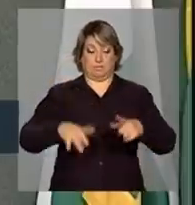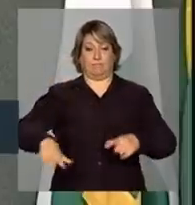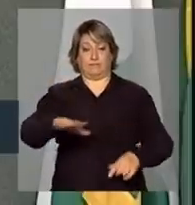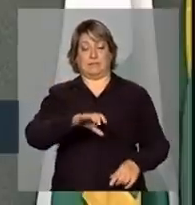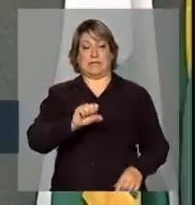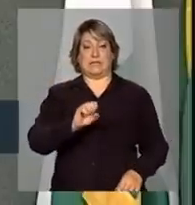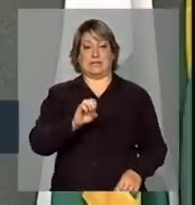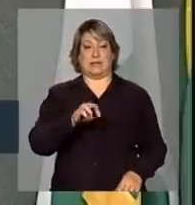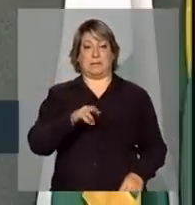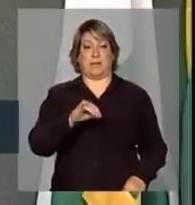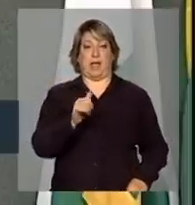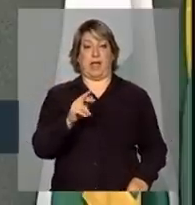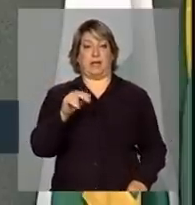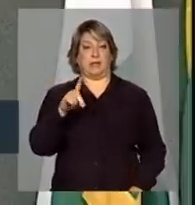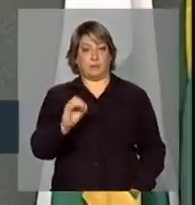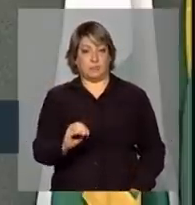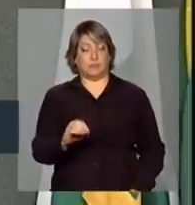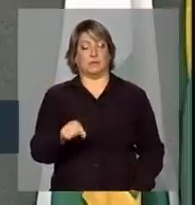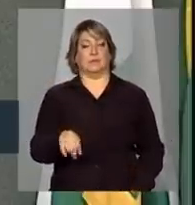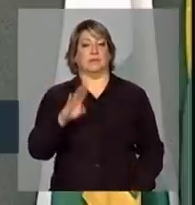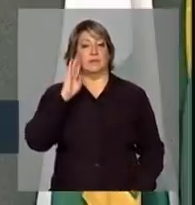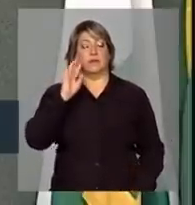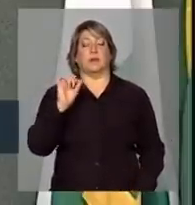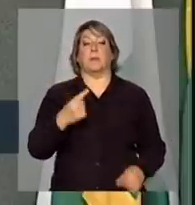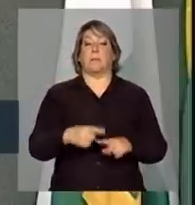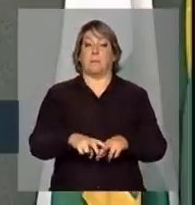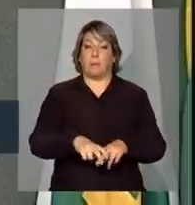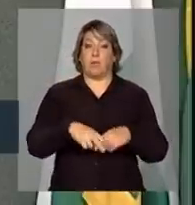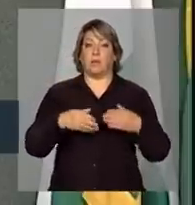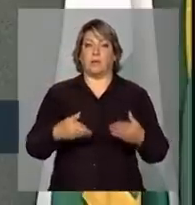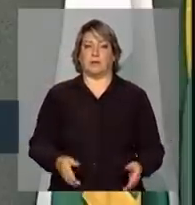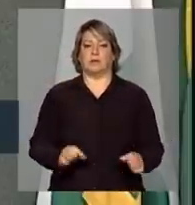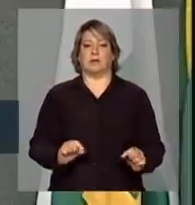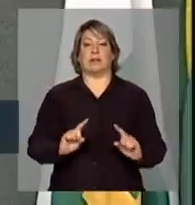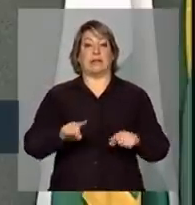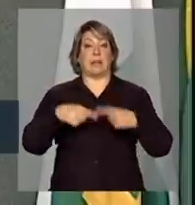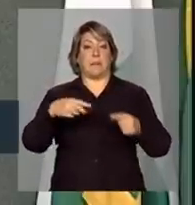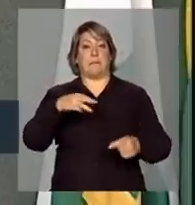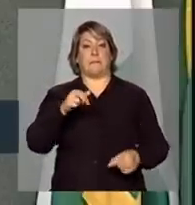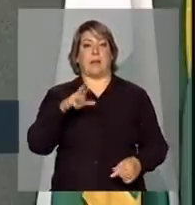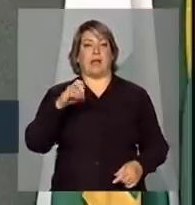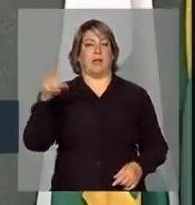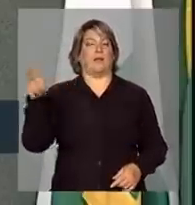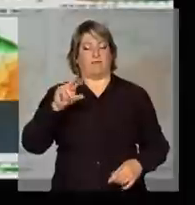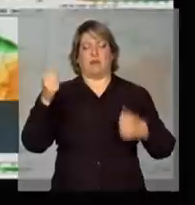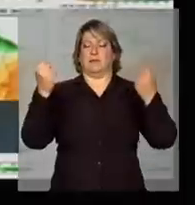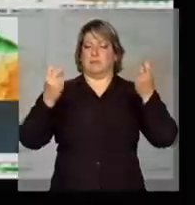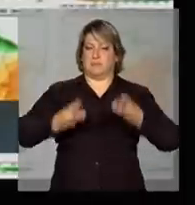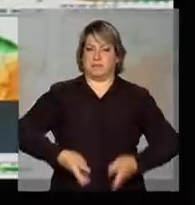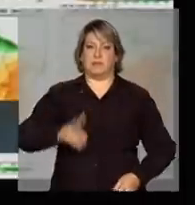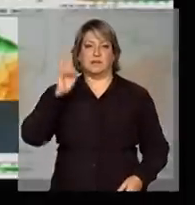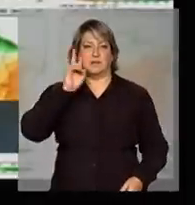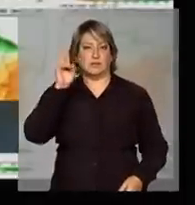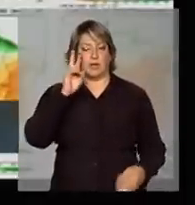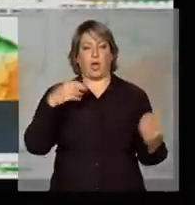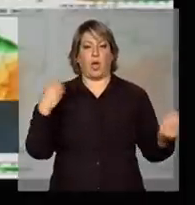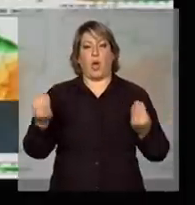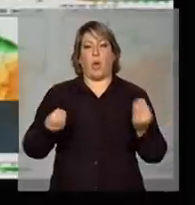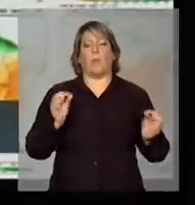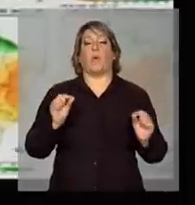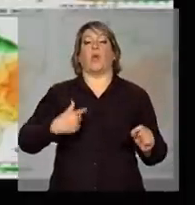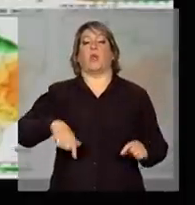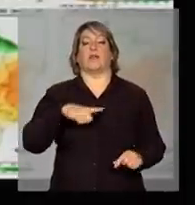principalmente a região do semiárido. Que, exatamente por isso, depois o Marcelo vai dar uma fala aqui sobre essa questão das operações que a gente vem